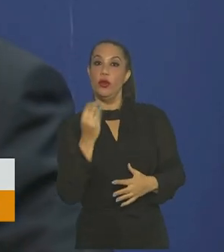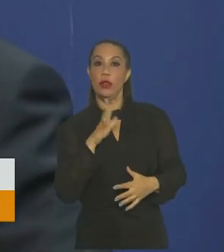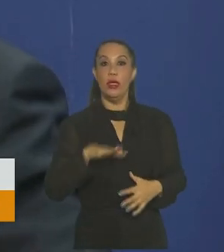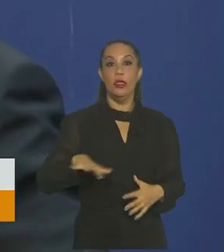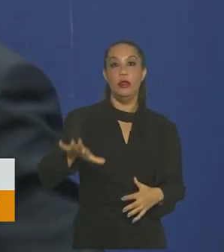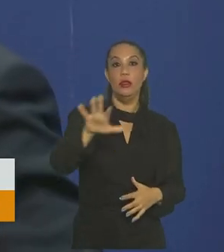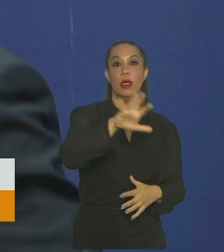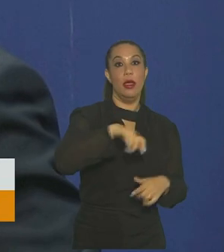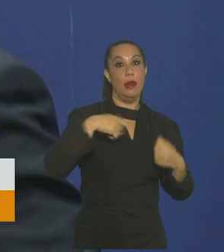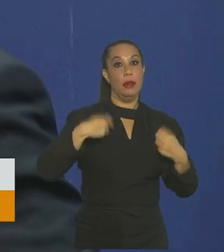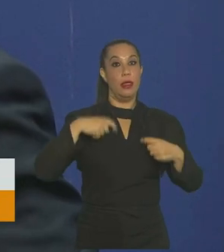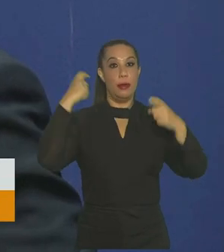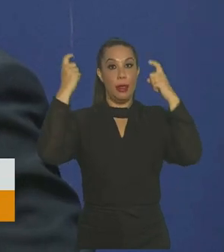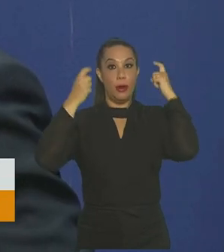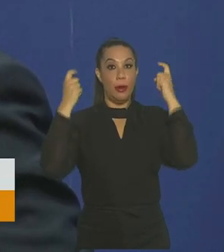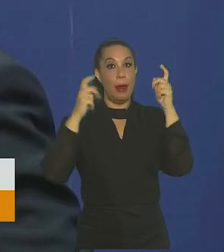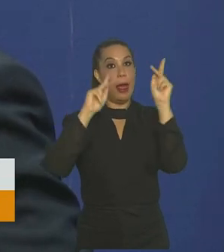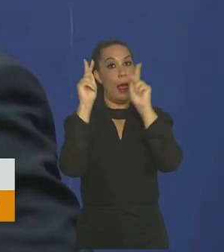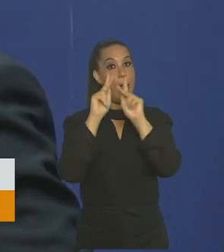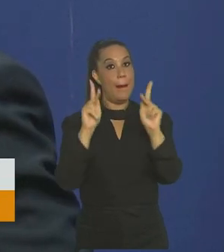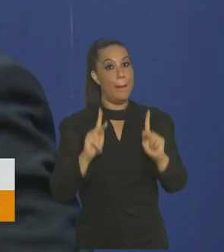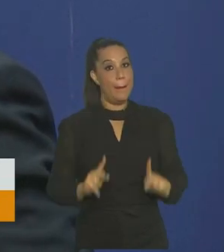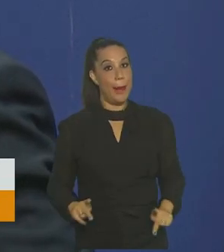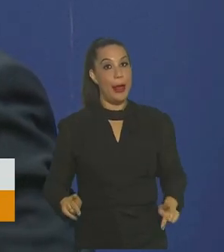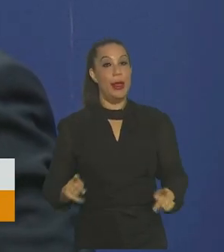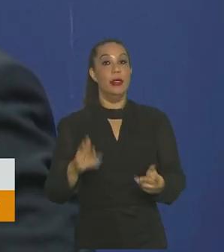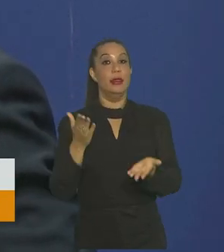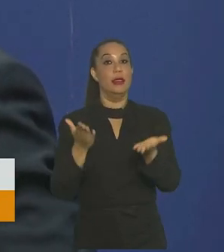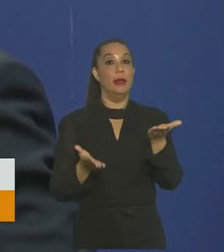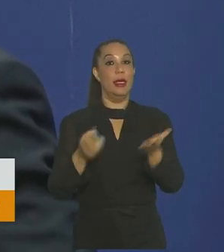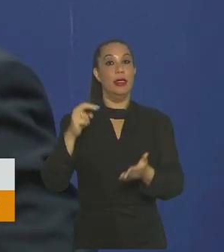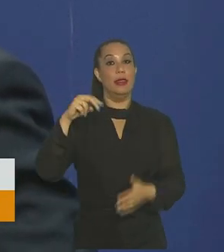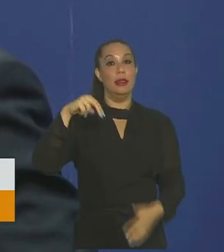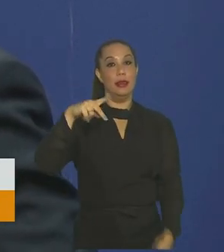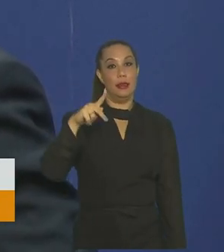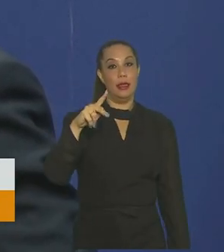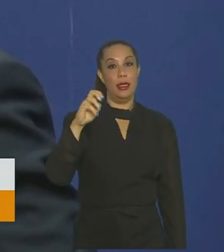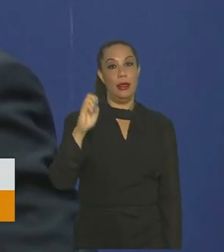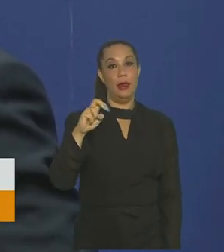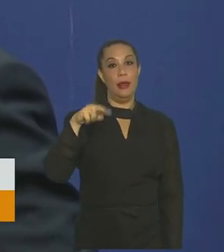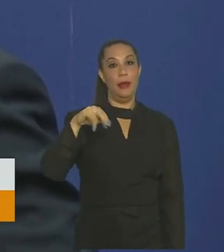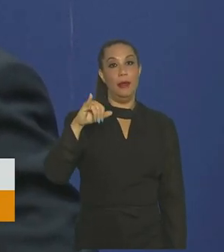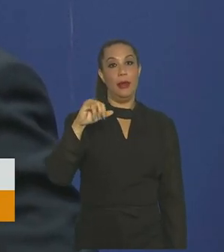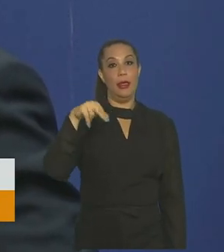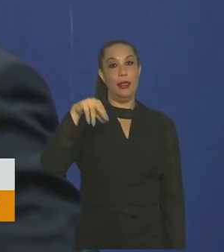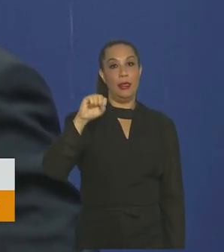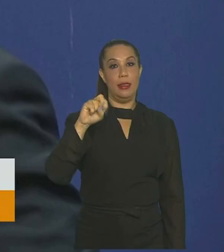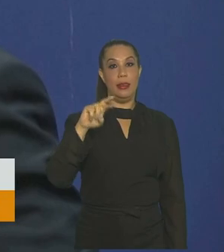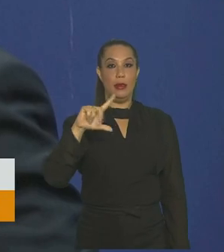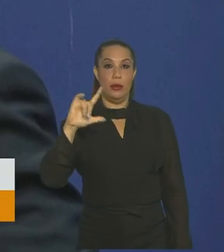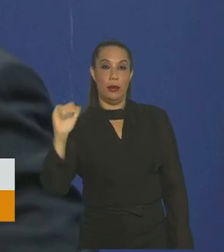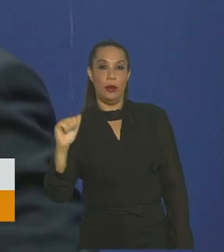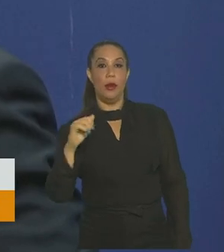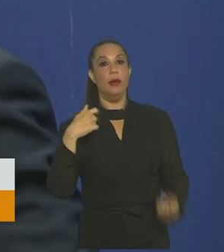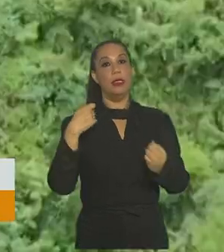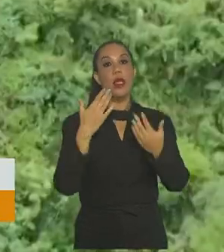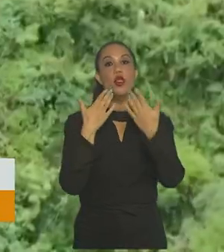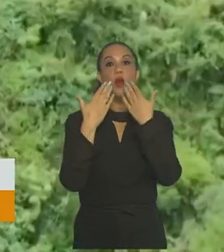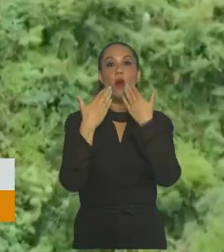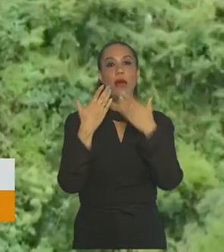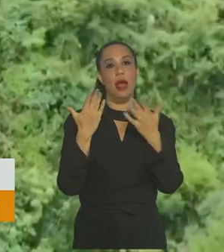deveria se preocupar em manter a paz e a estabilidade na península, caminhando na direção do diálogo.